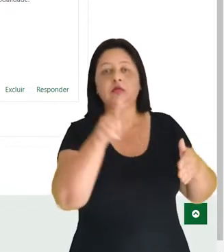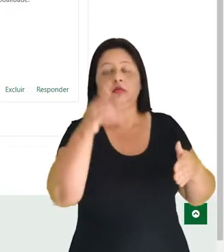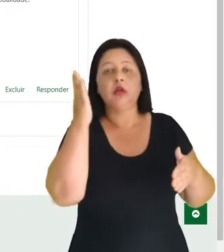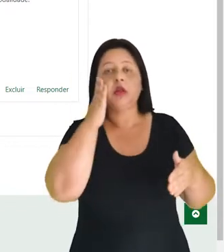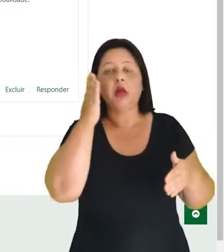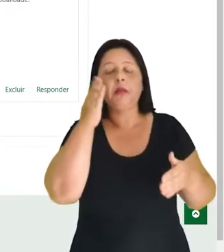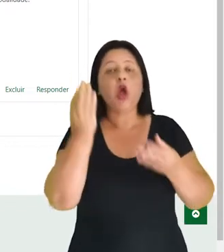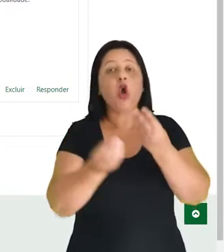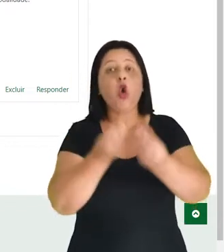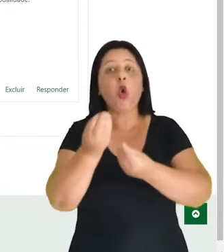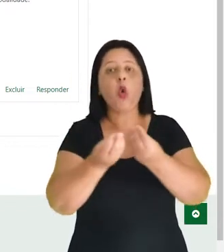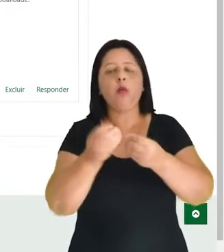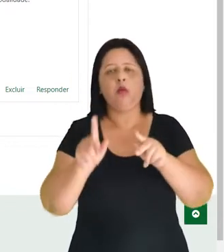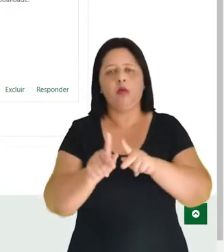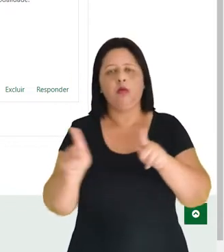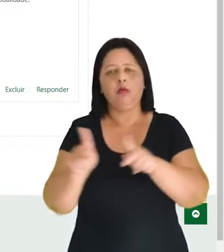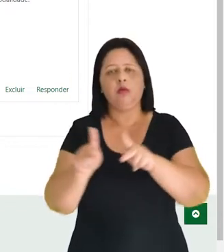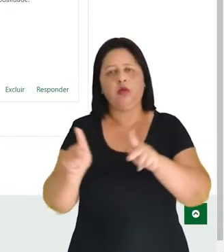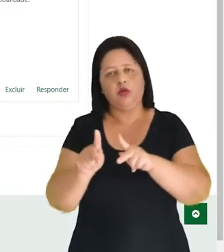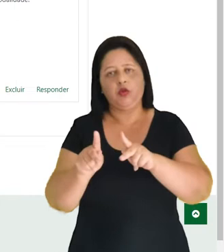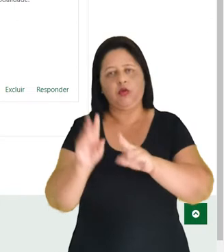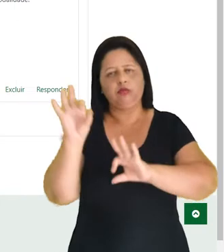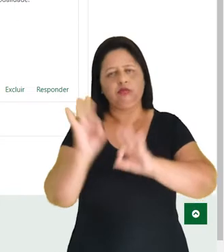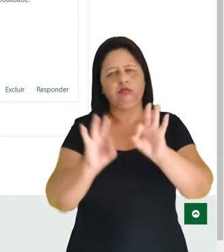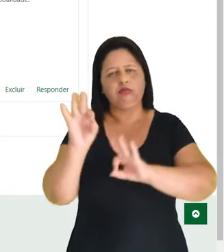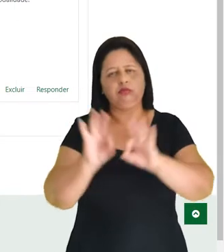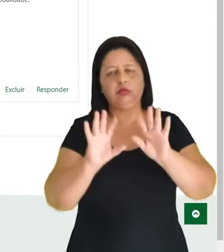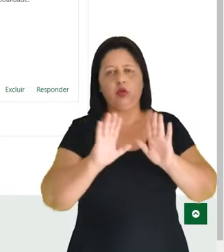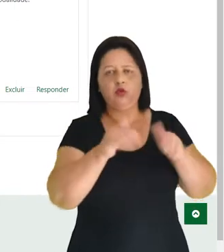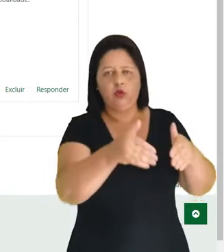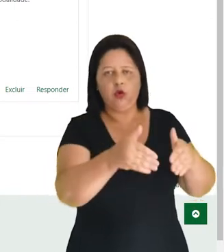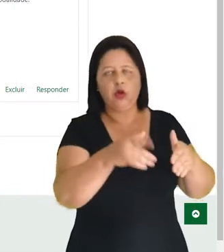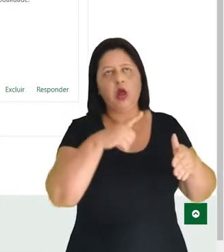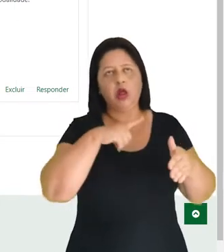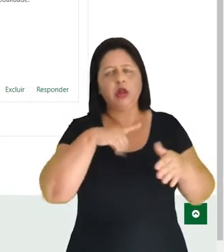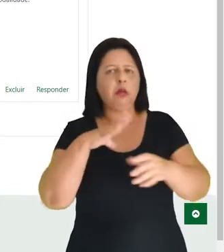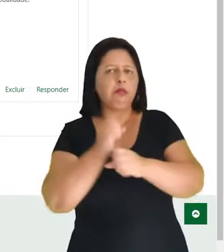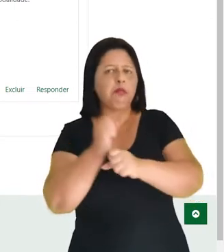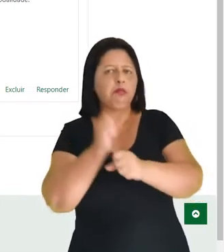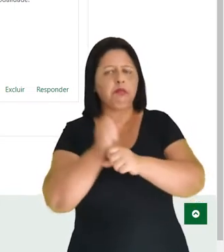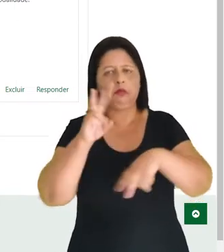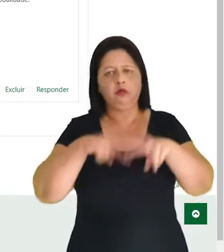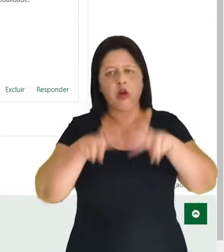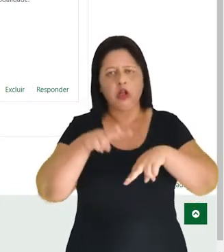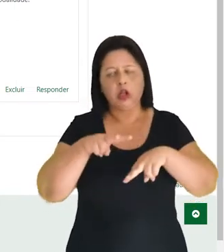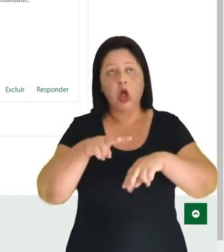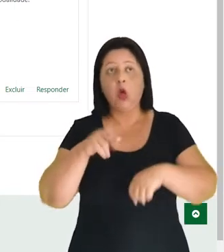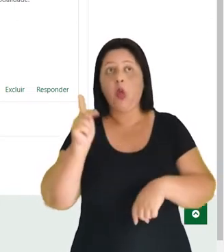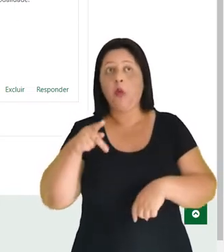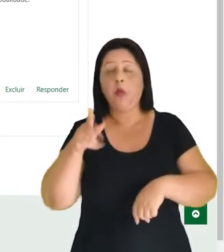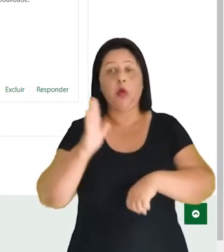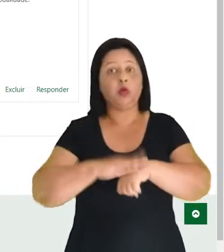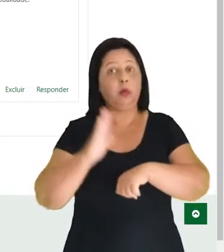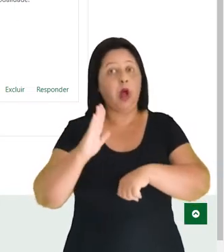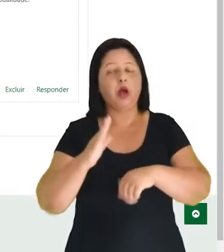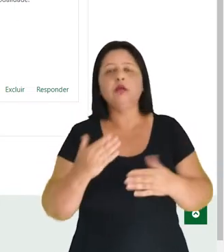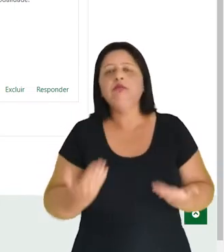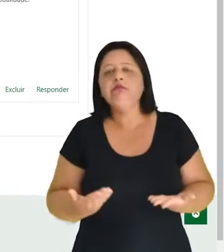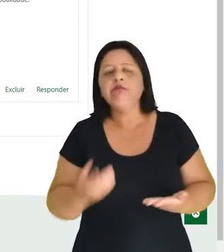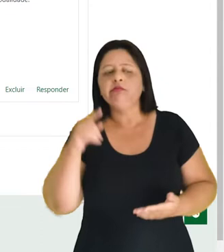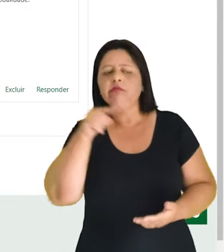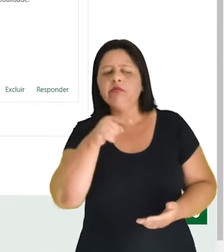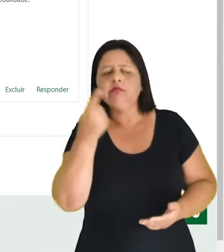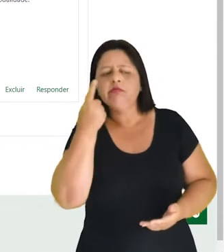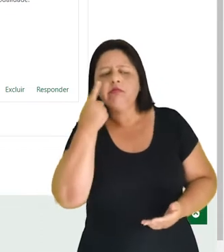como o professor configurou esse fórum. Se foi pela média das avaliações, se foi pela nota máxima. Então, isso